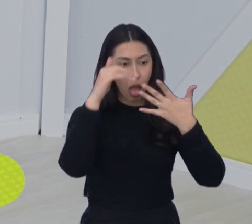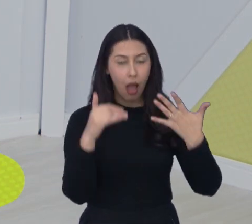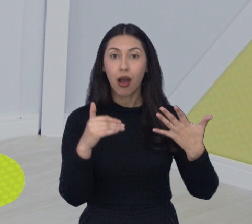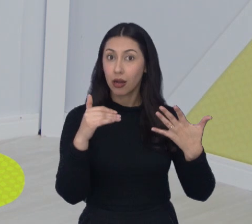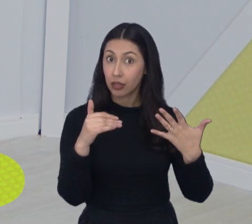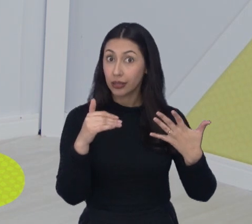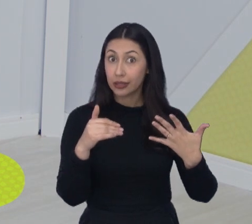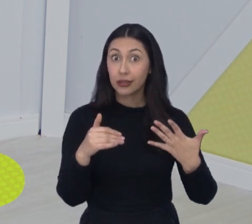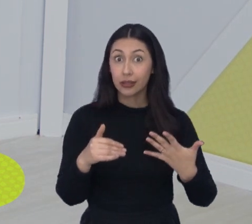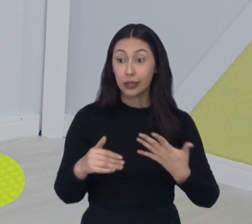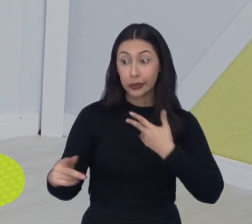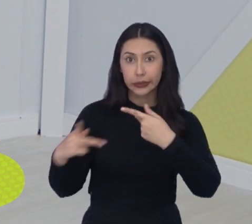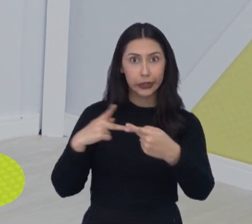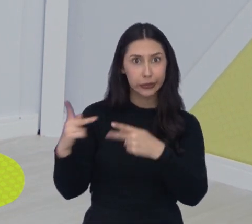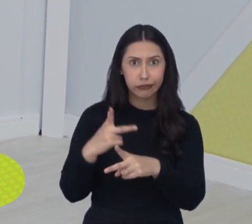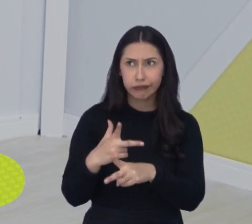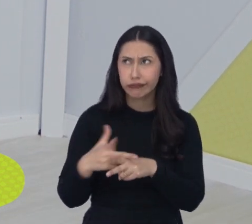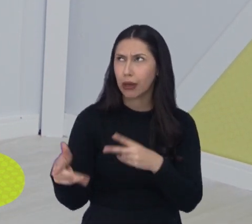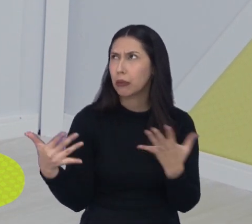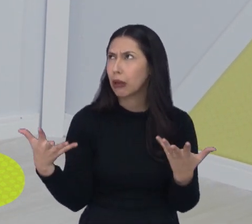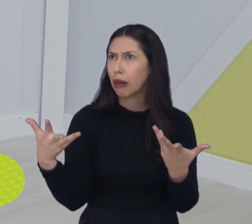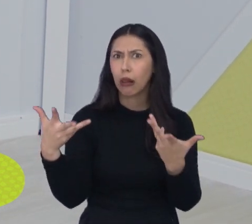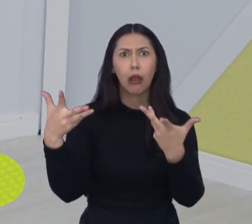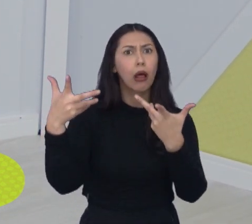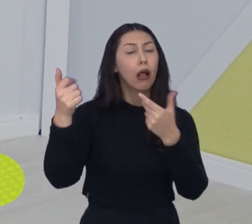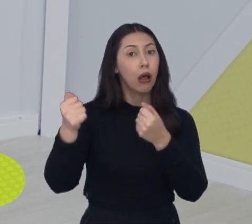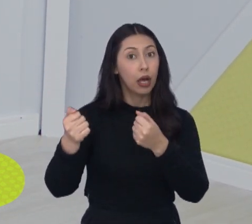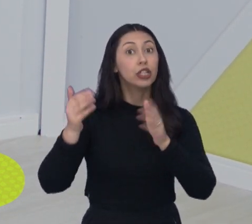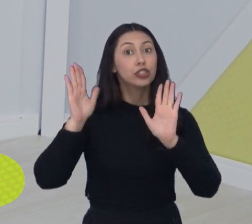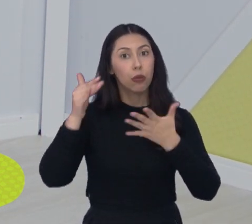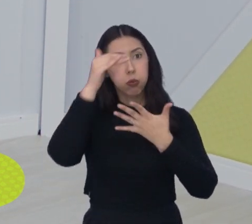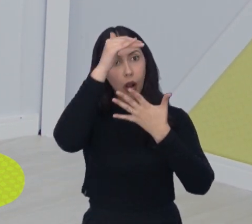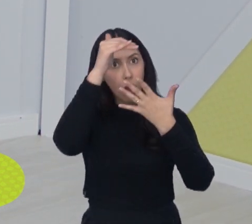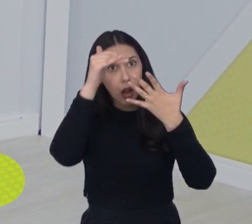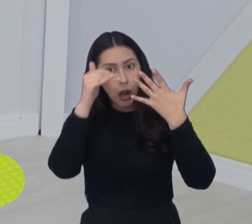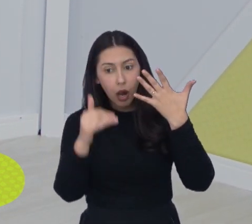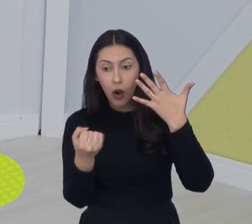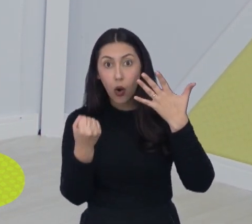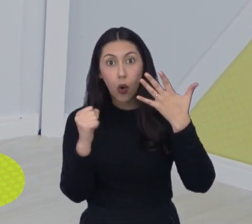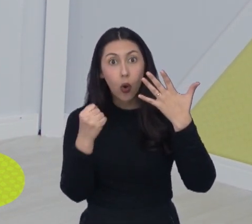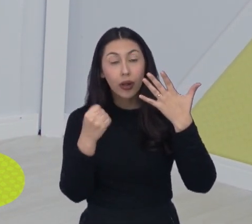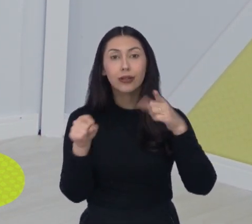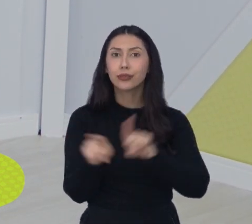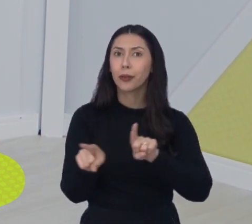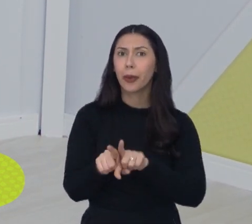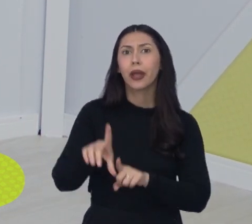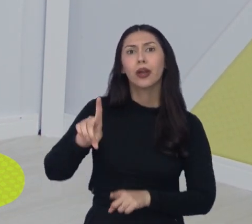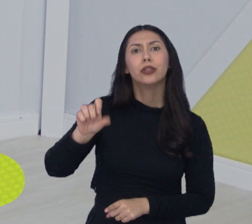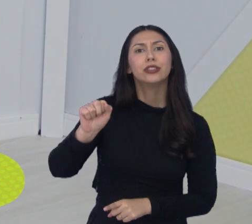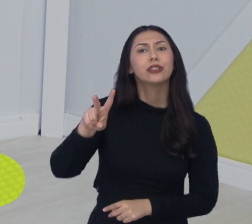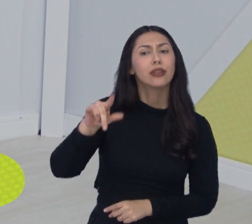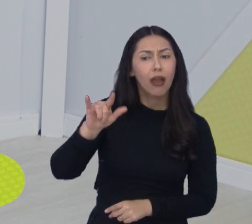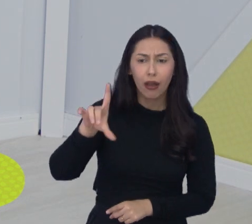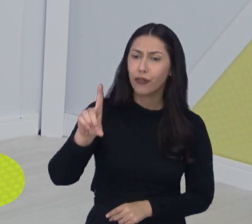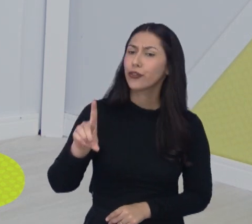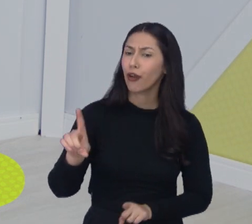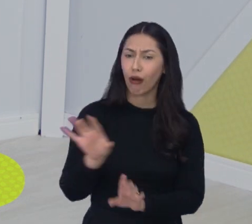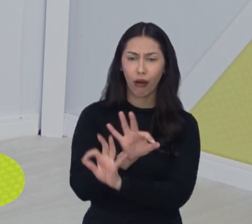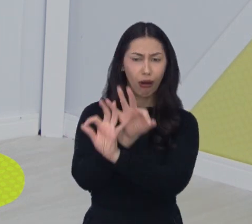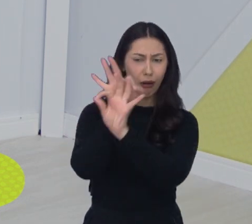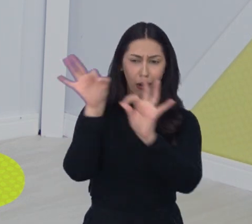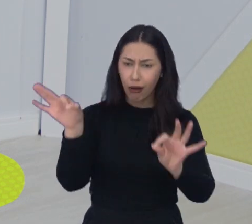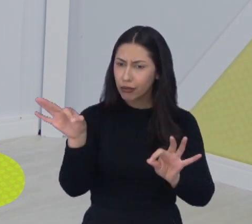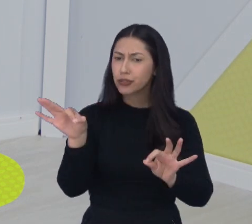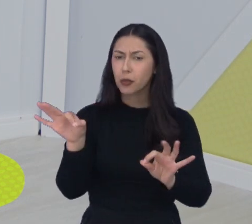São José vai ser sensacional. São José bem demais, oitavo colocado dentro da liga e o David fazendo a diferença ali, no gol, com boas defesas